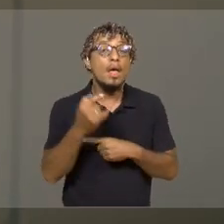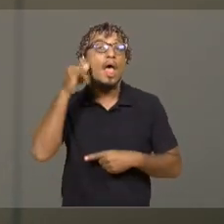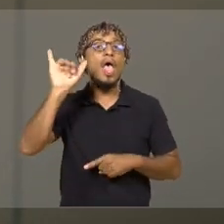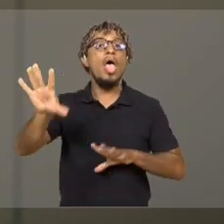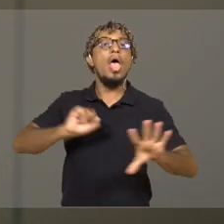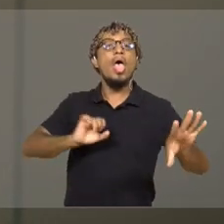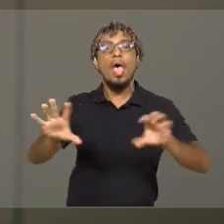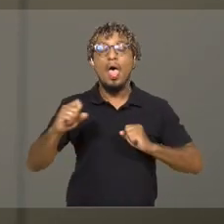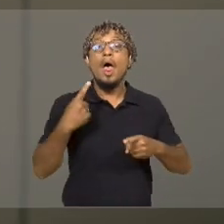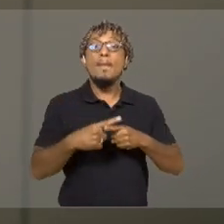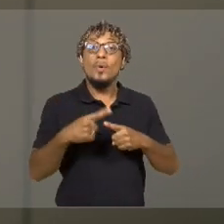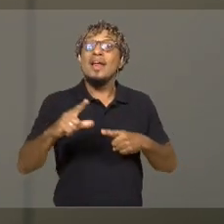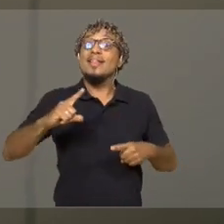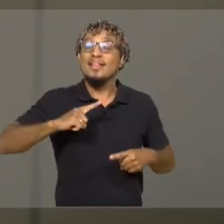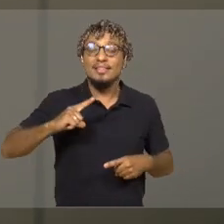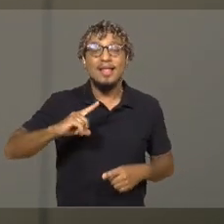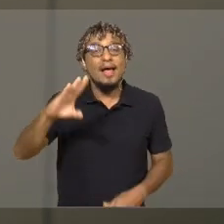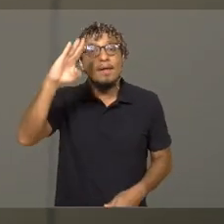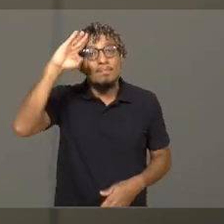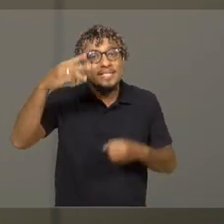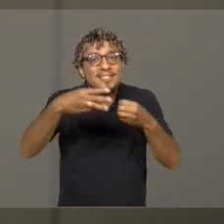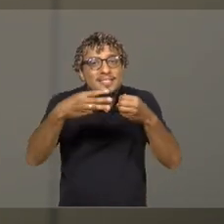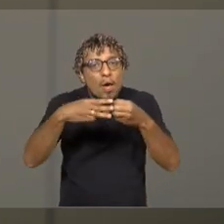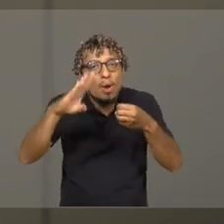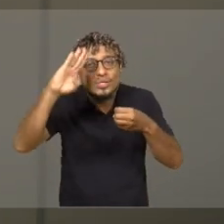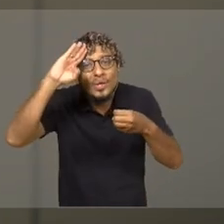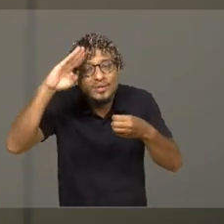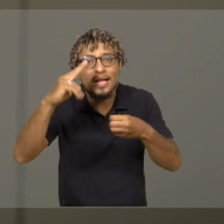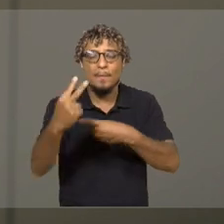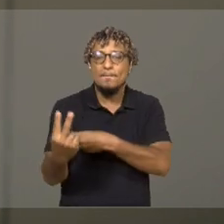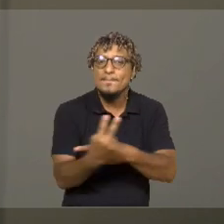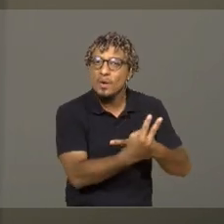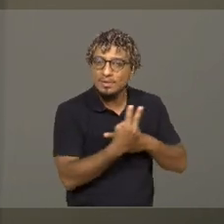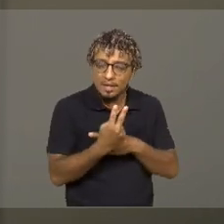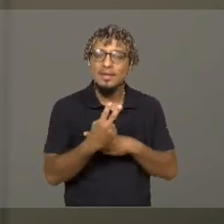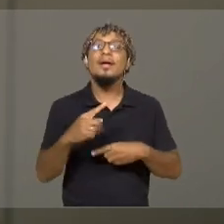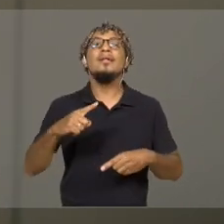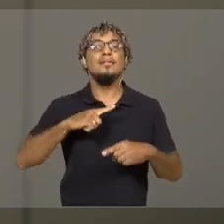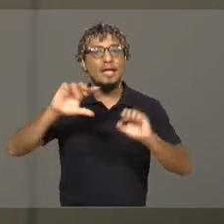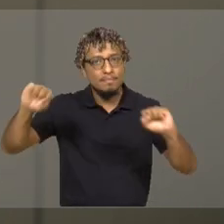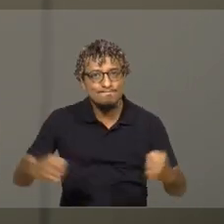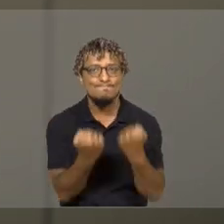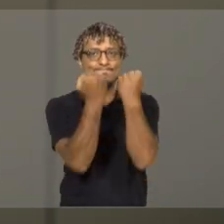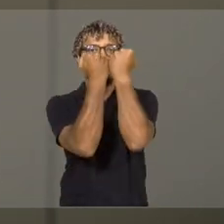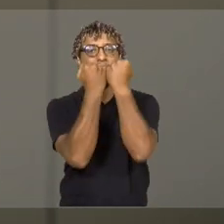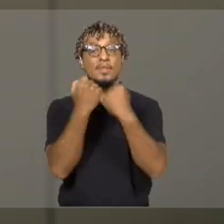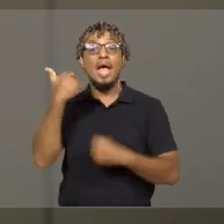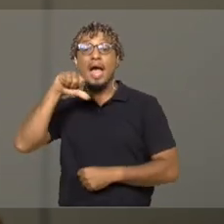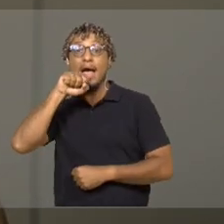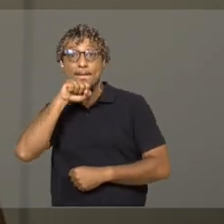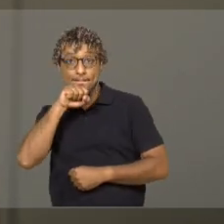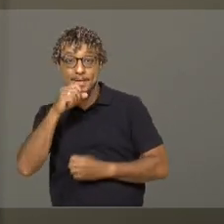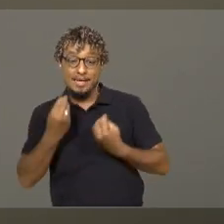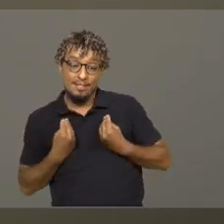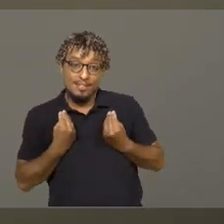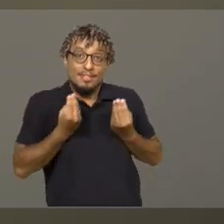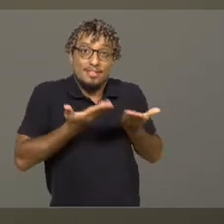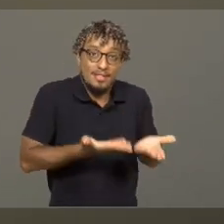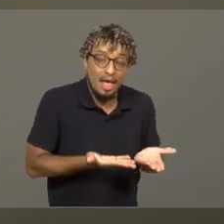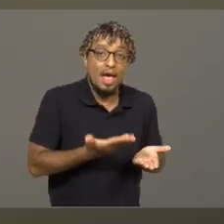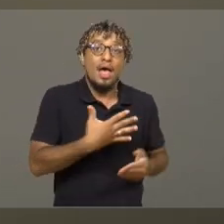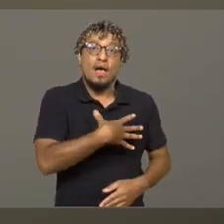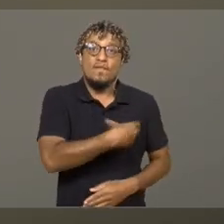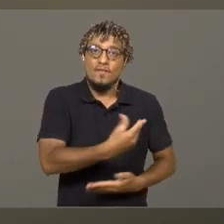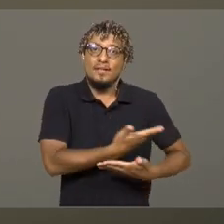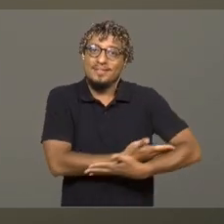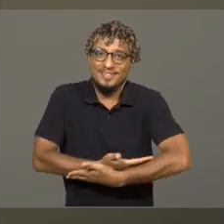ele contém alguns anticorpos que promovem essa proteção e são passados da mãe para o bebê através do leite. Então ele tem uma série de vantagens